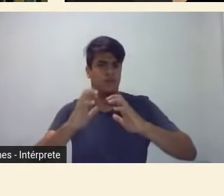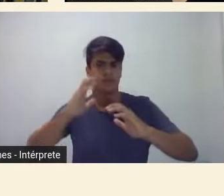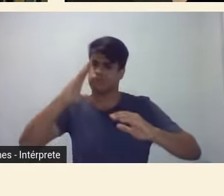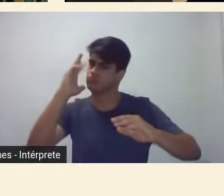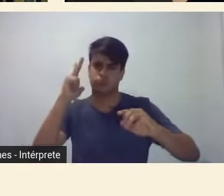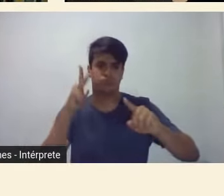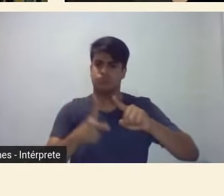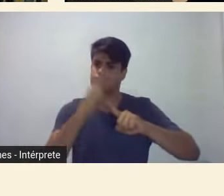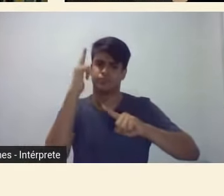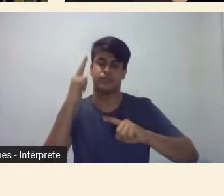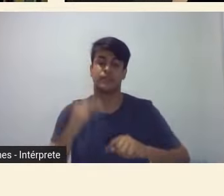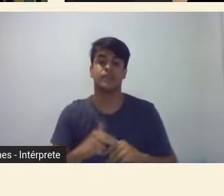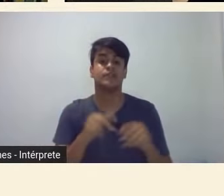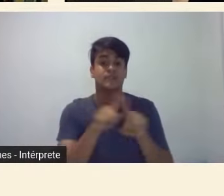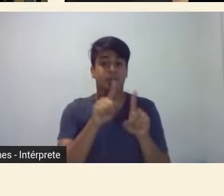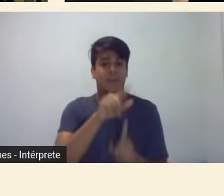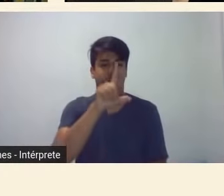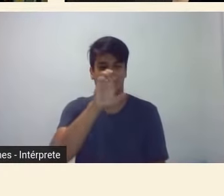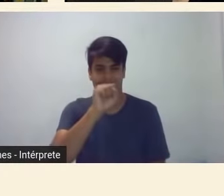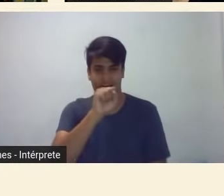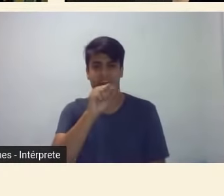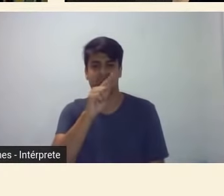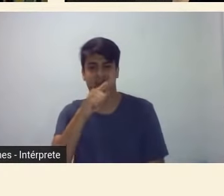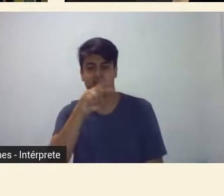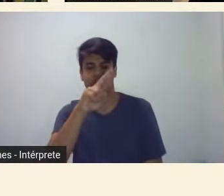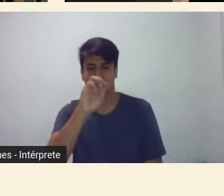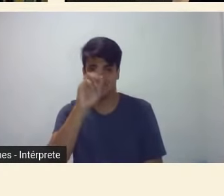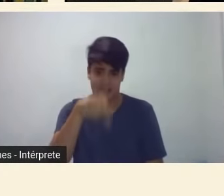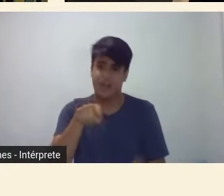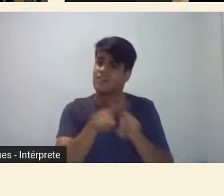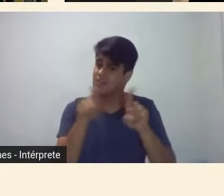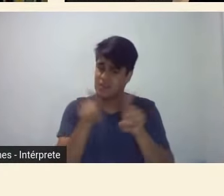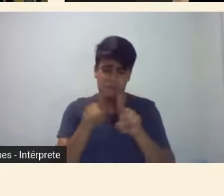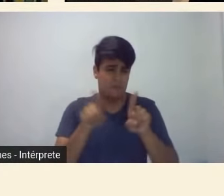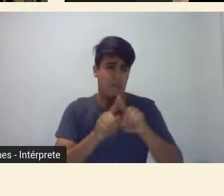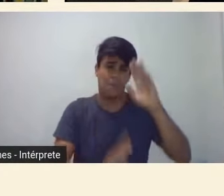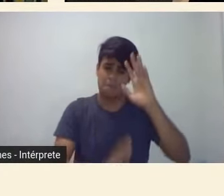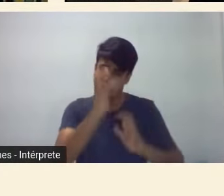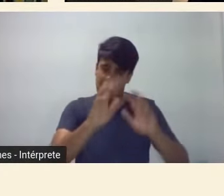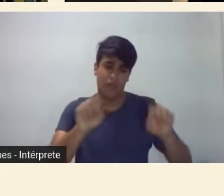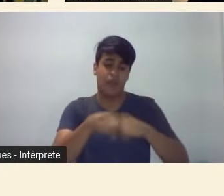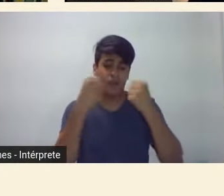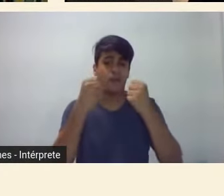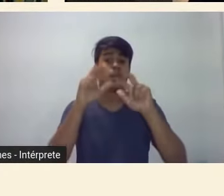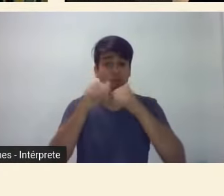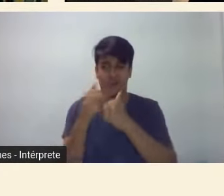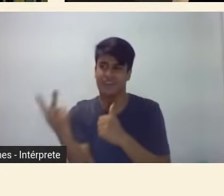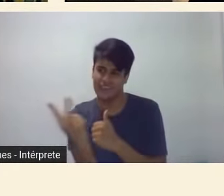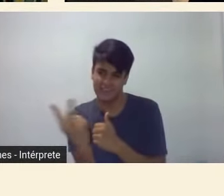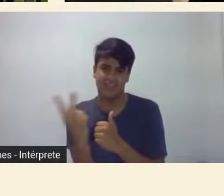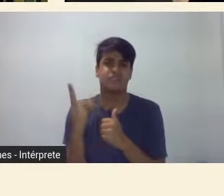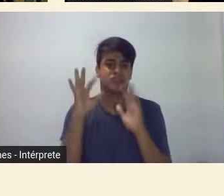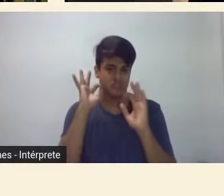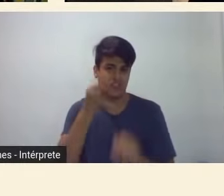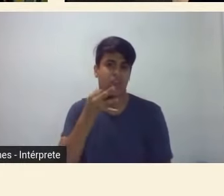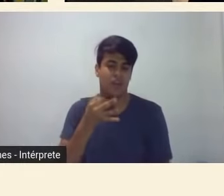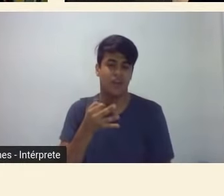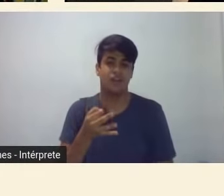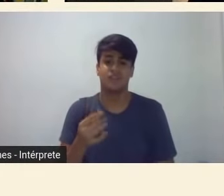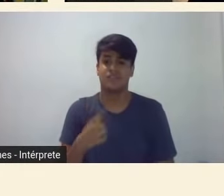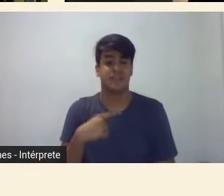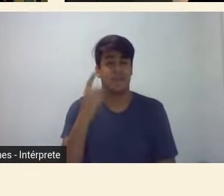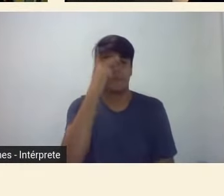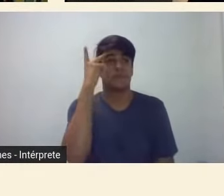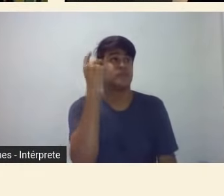Andrade também rompeu definitivamente com Oswaldo e em solidariedade ao Paulo Prado ele rompeu com N